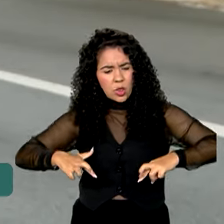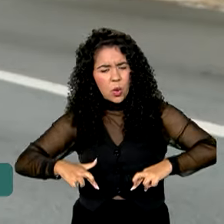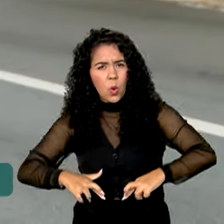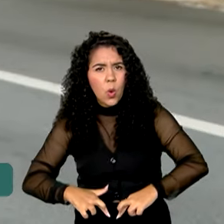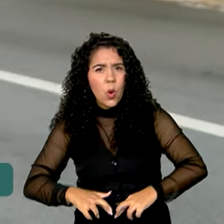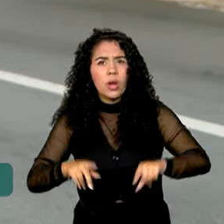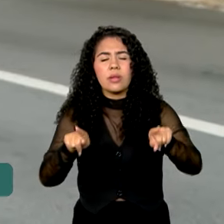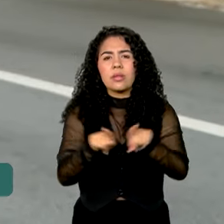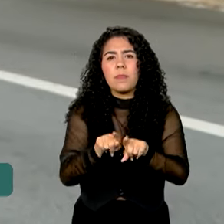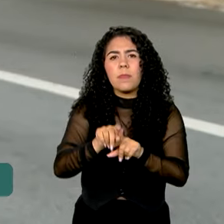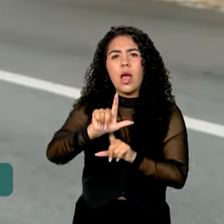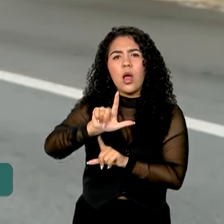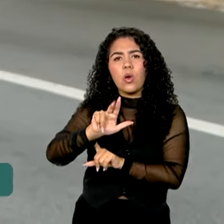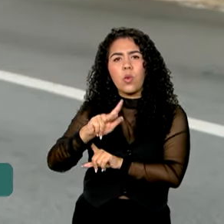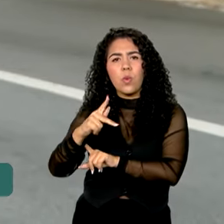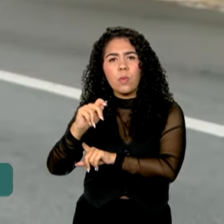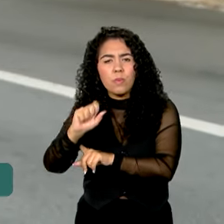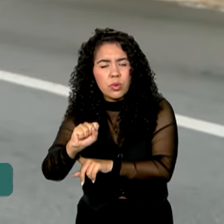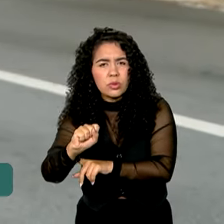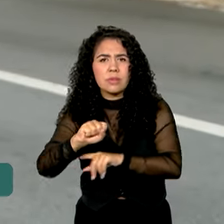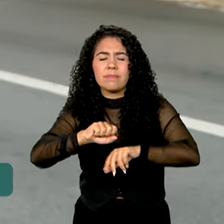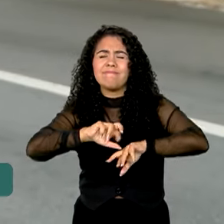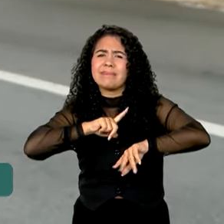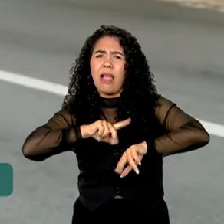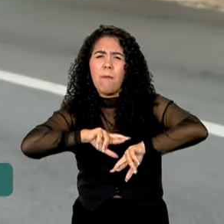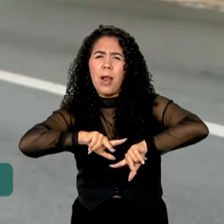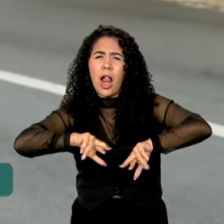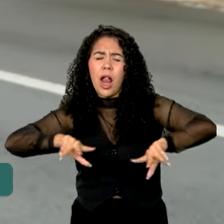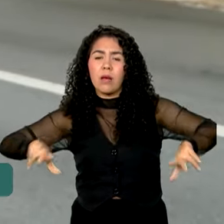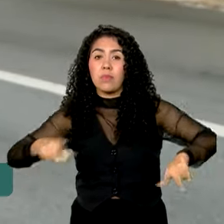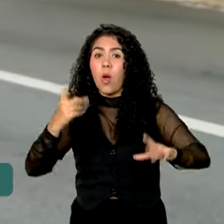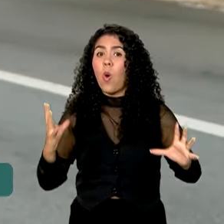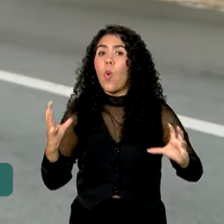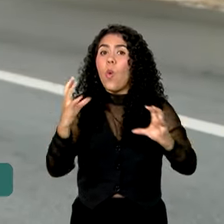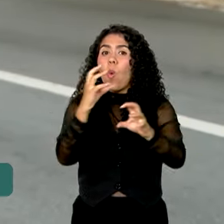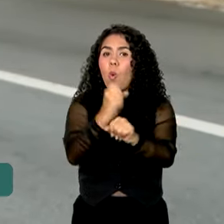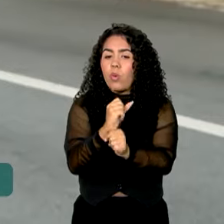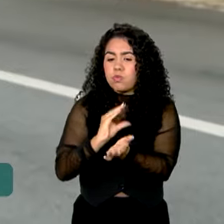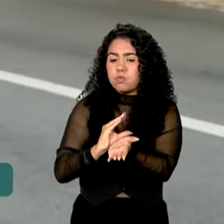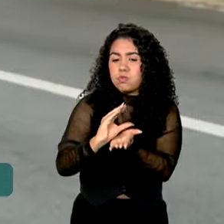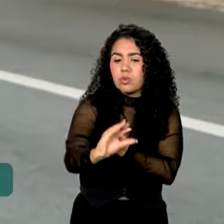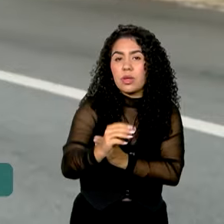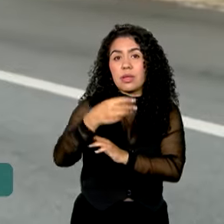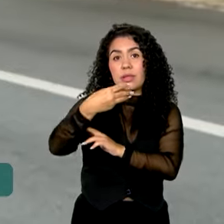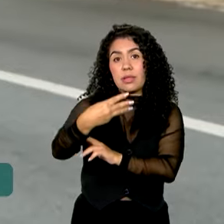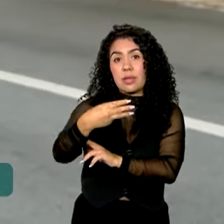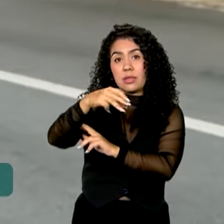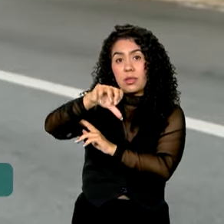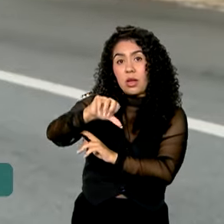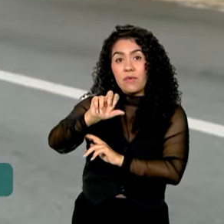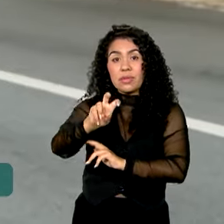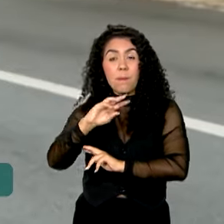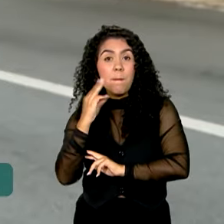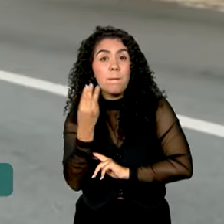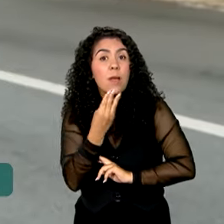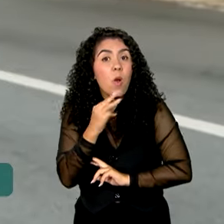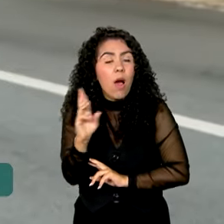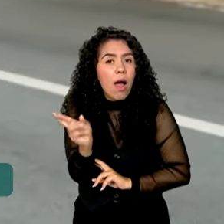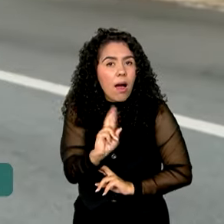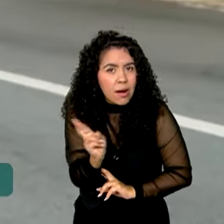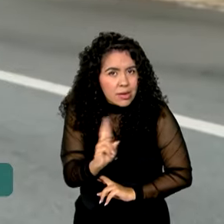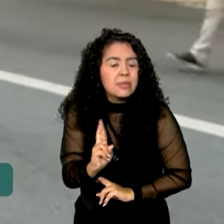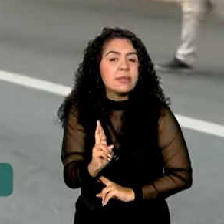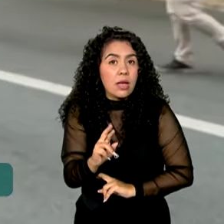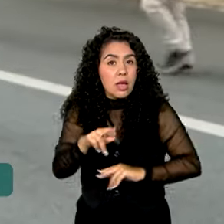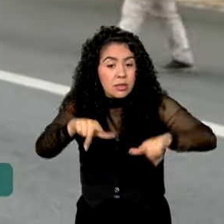lúpus e esclerose múltipla. Ao todo, o investimento chega a 395 milhões de reais e